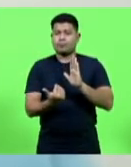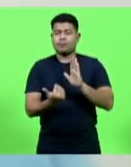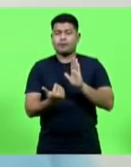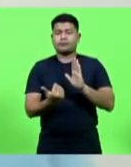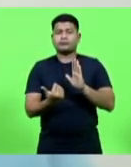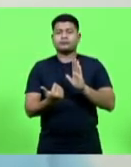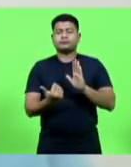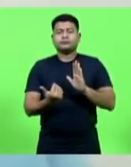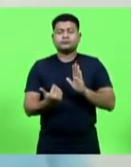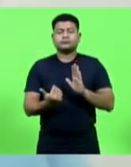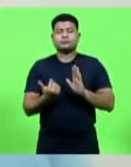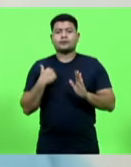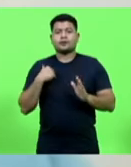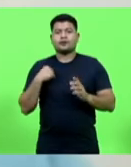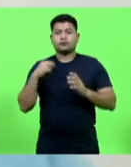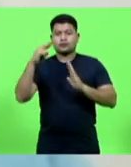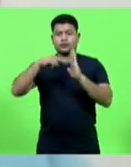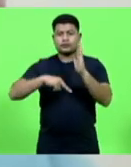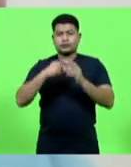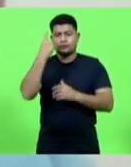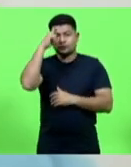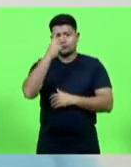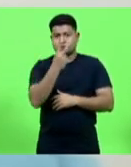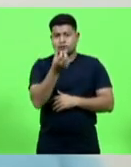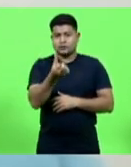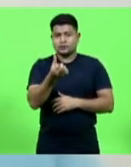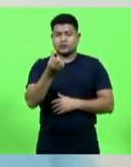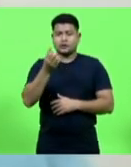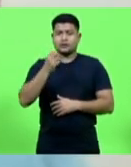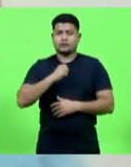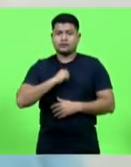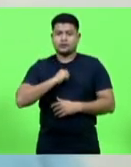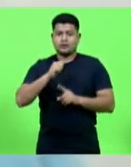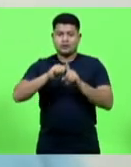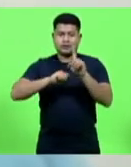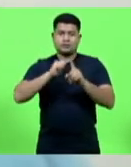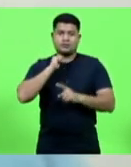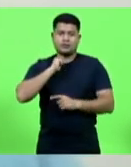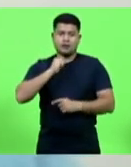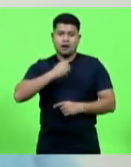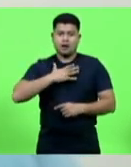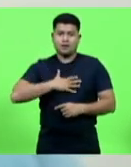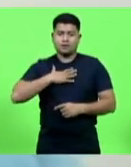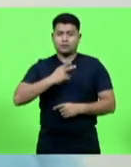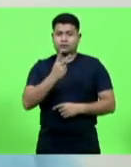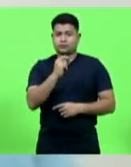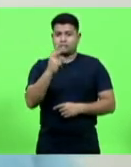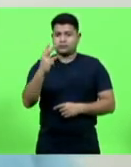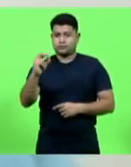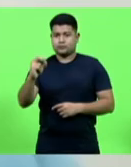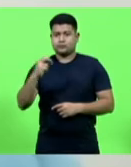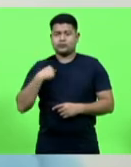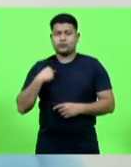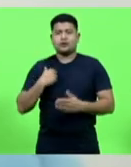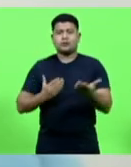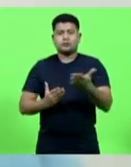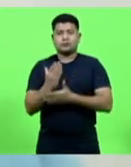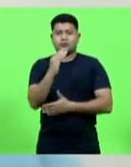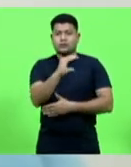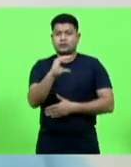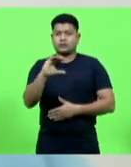no expediente dia 26 de agosto de 2020, foi aprovado na CCJ em 15 de dezembro de